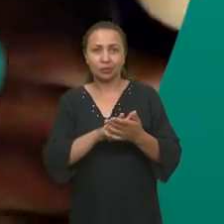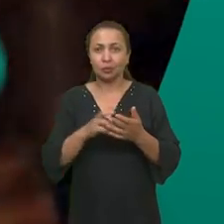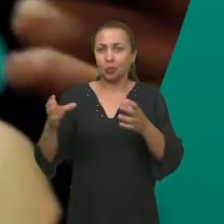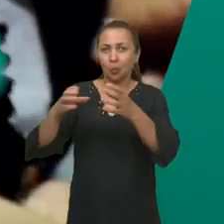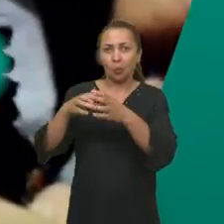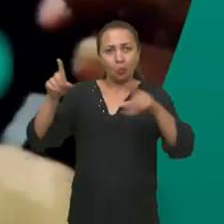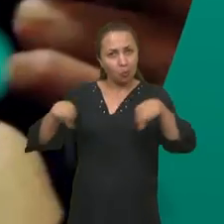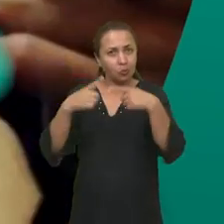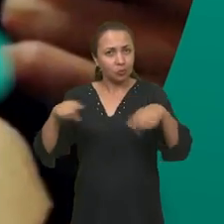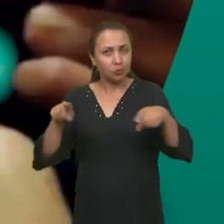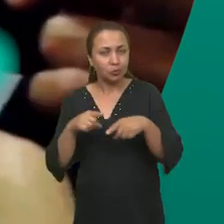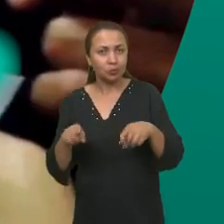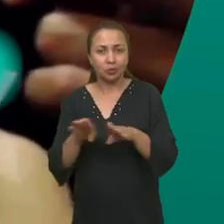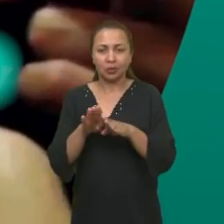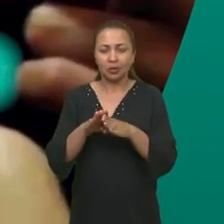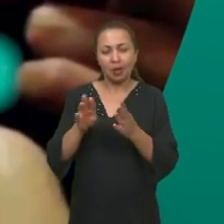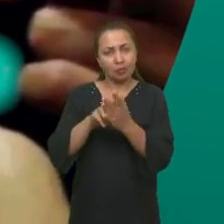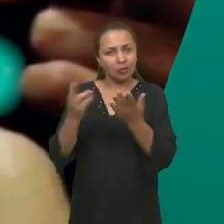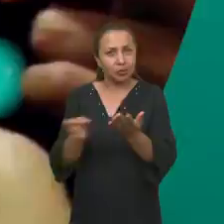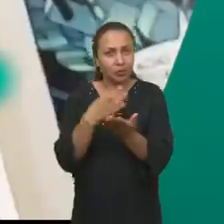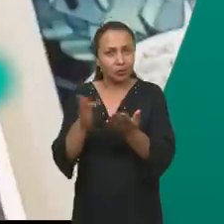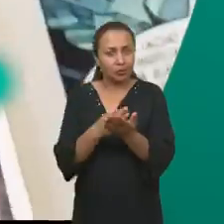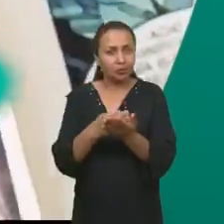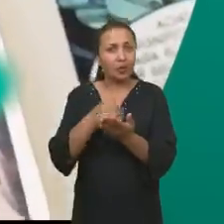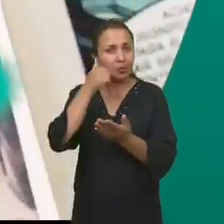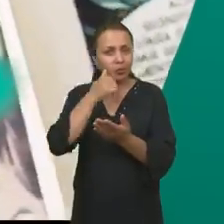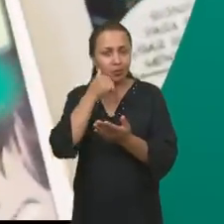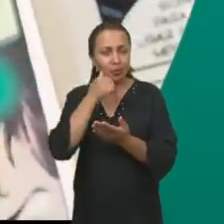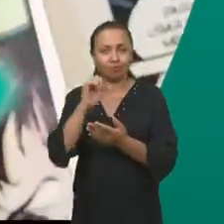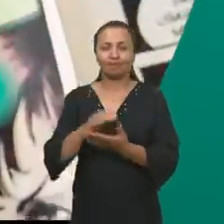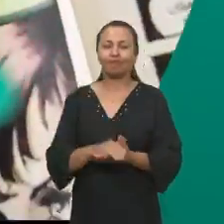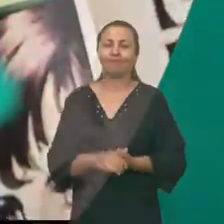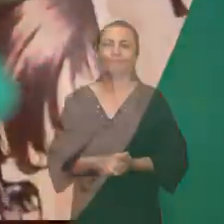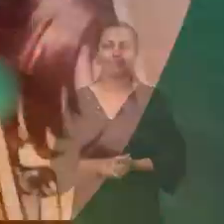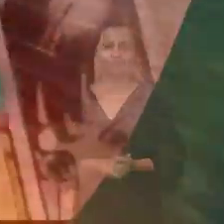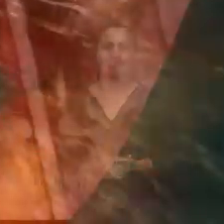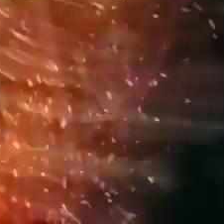análise da banda Mamonas Assassinas e dos quadrinhos da Mulher Maravilha.